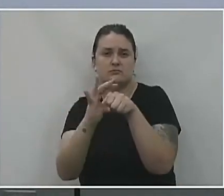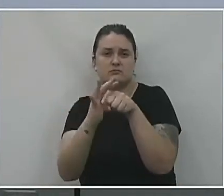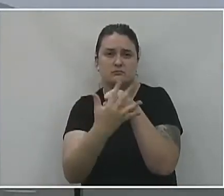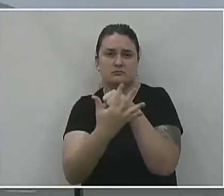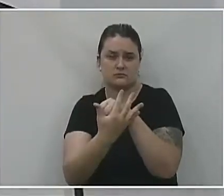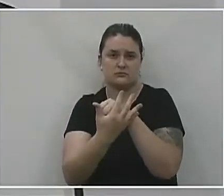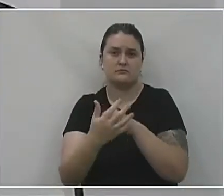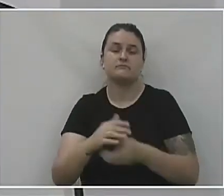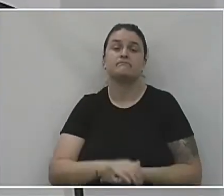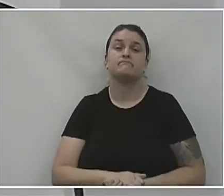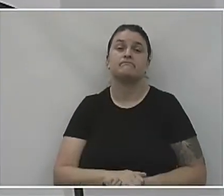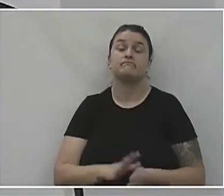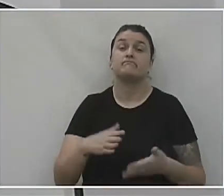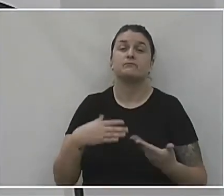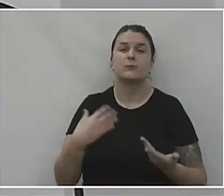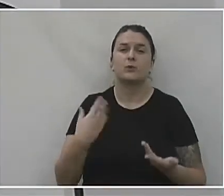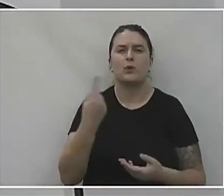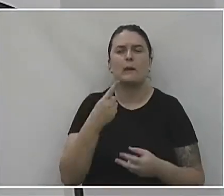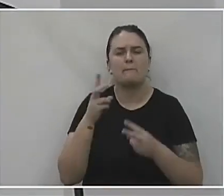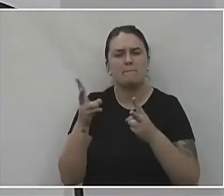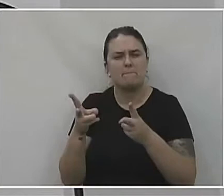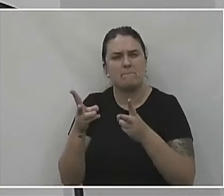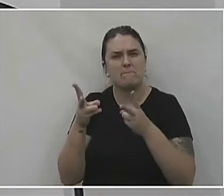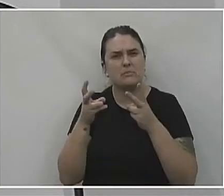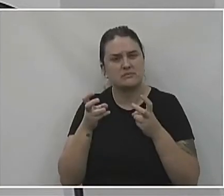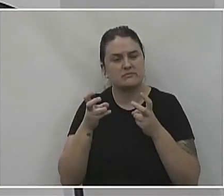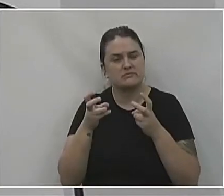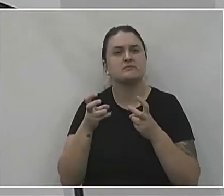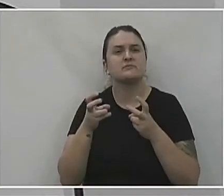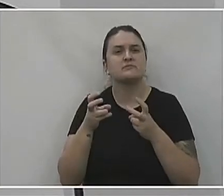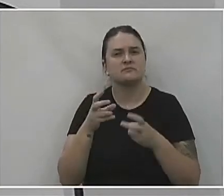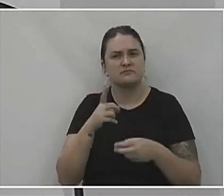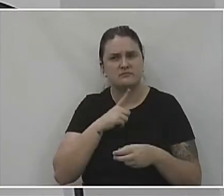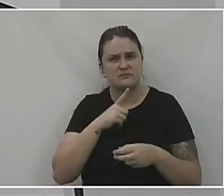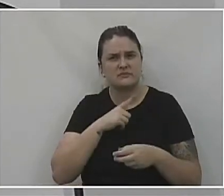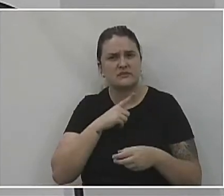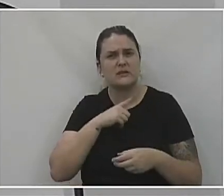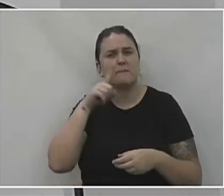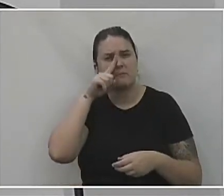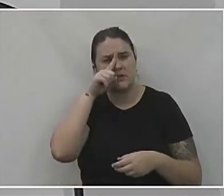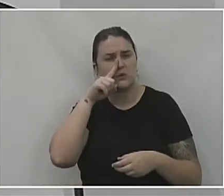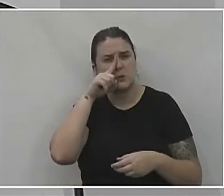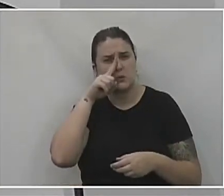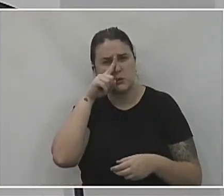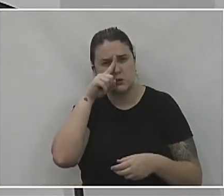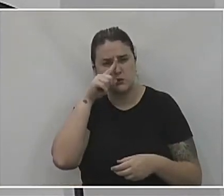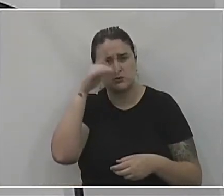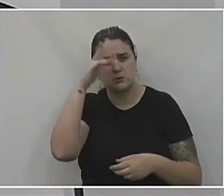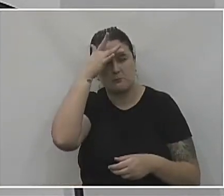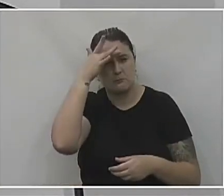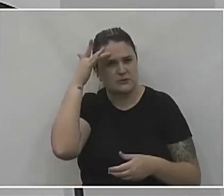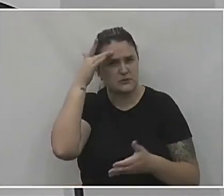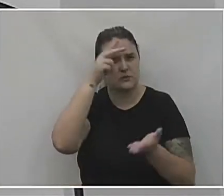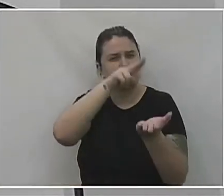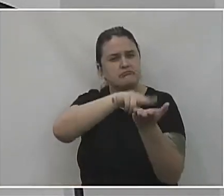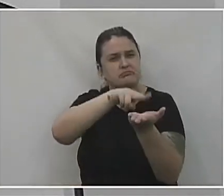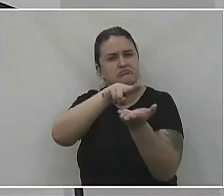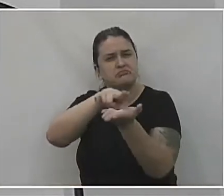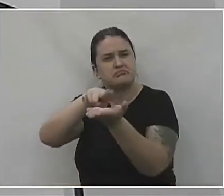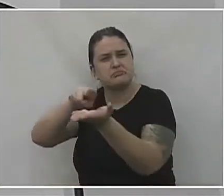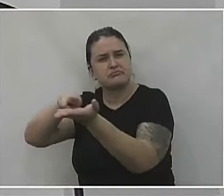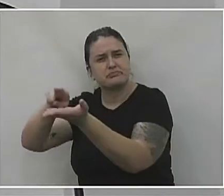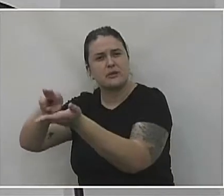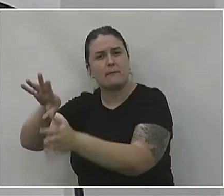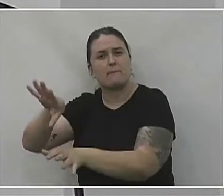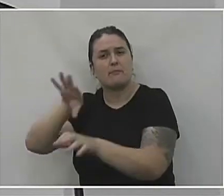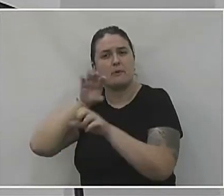aqui, foi um momento que a gente identificou que estávamos com um número muito grande de pacientes que contraíram o COVID